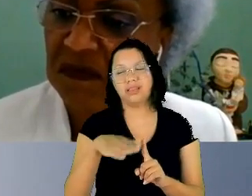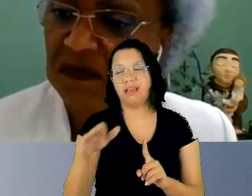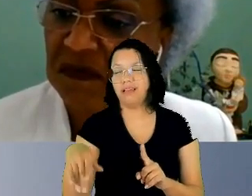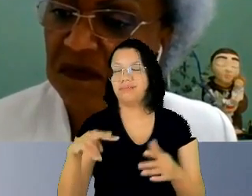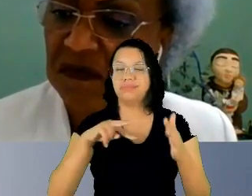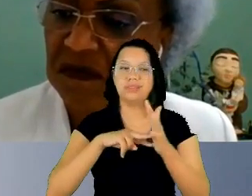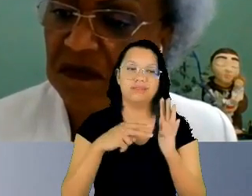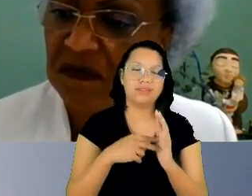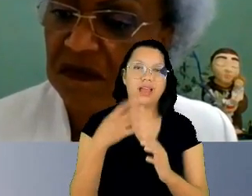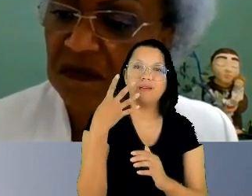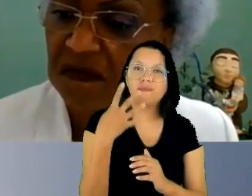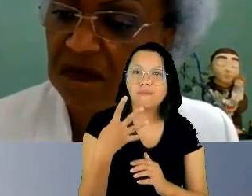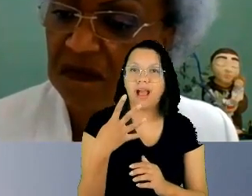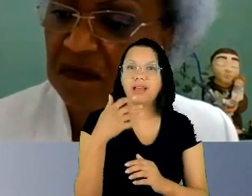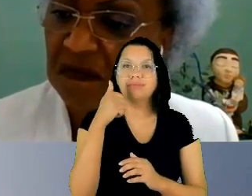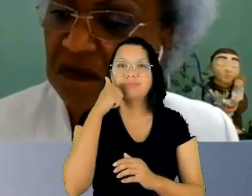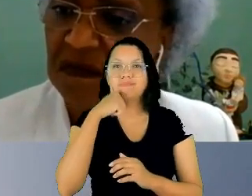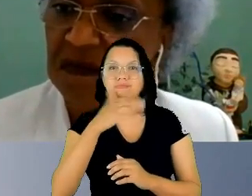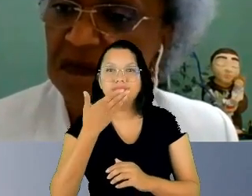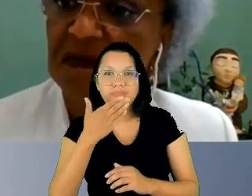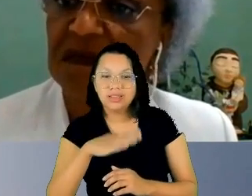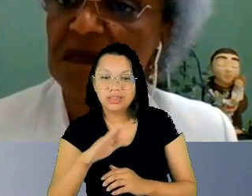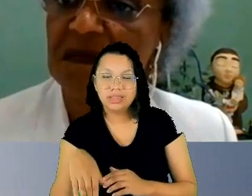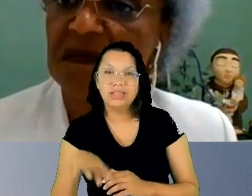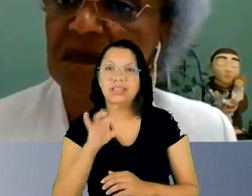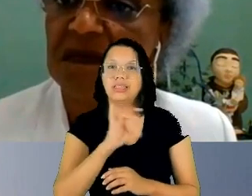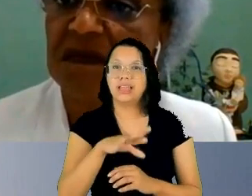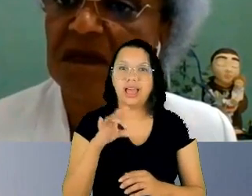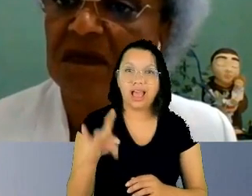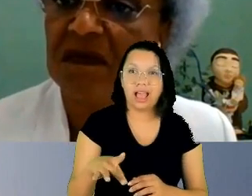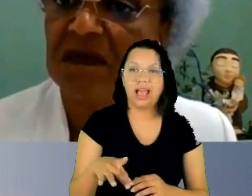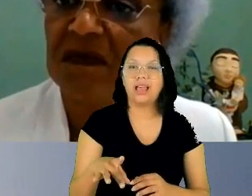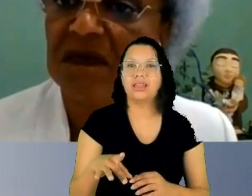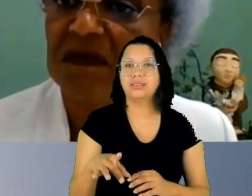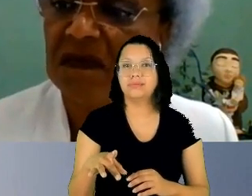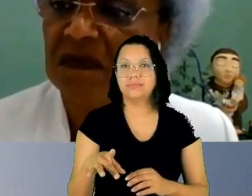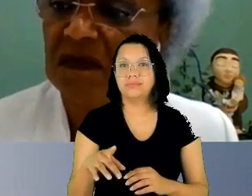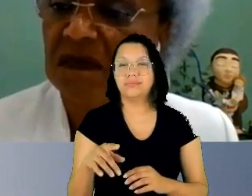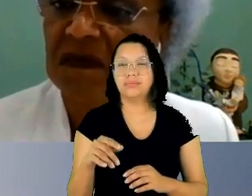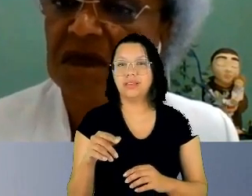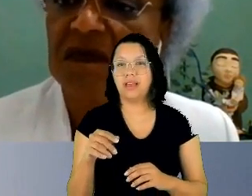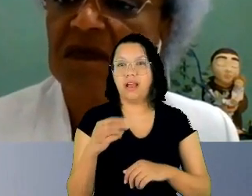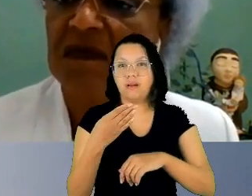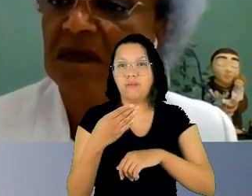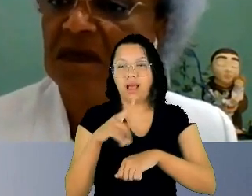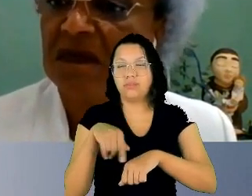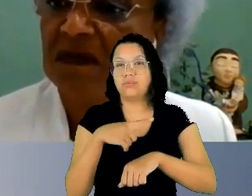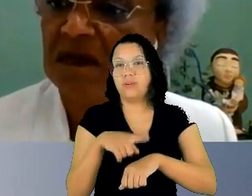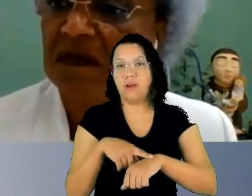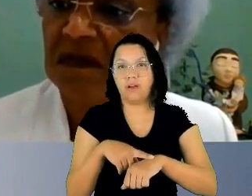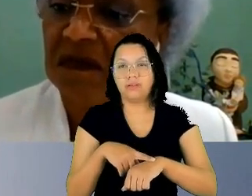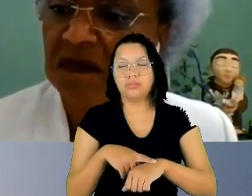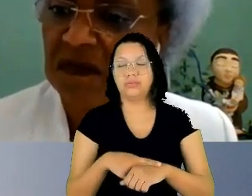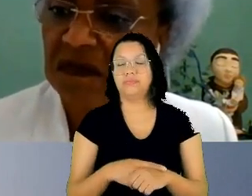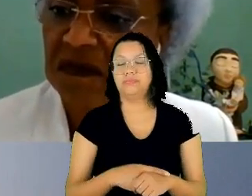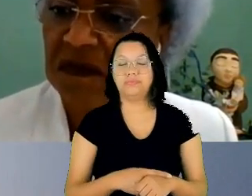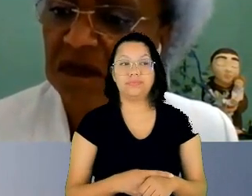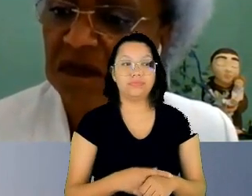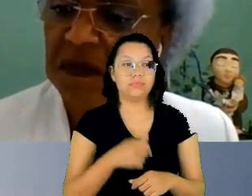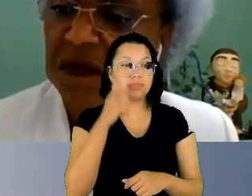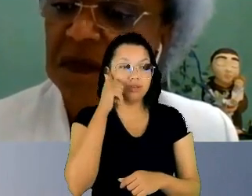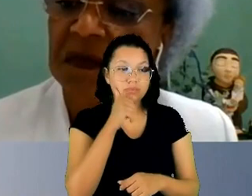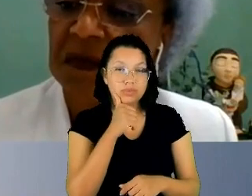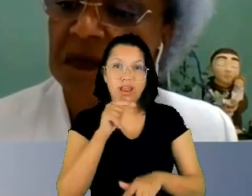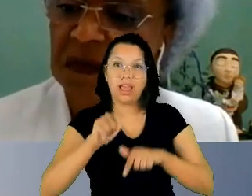por hora no Brasil naquele ano mulheres dedicam até cinco vezes mais horas ao trabalho do México invisível e não remunerado do que os